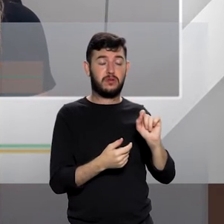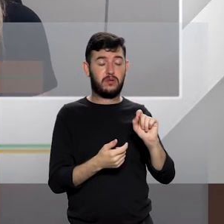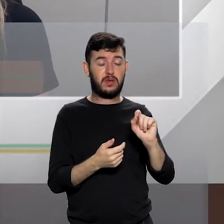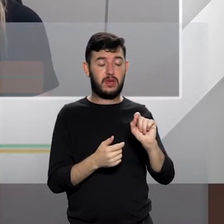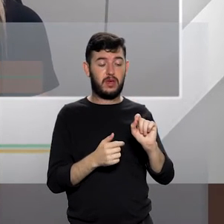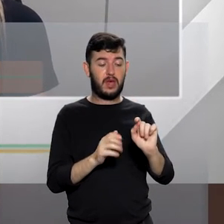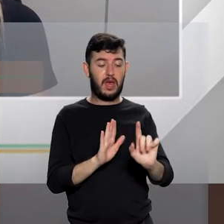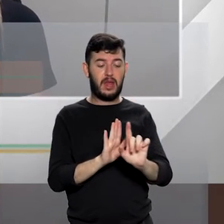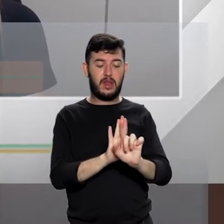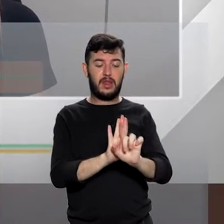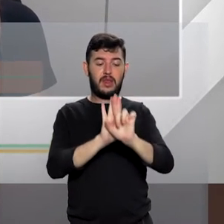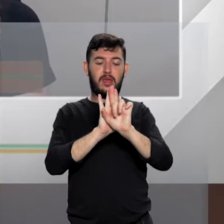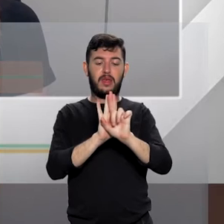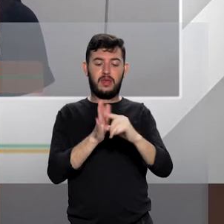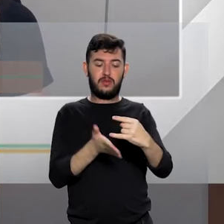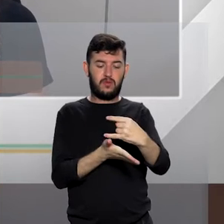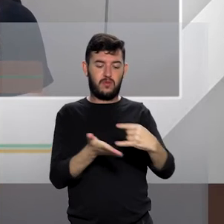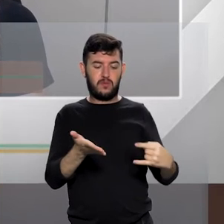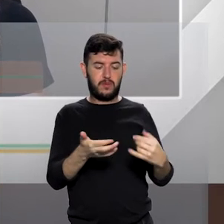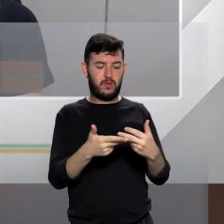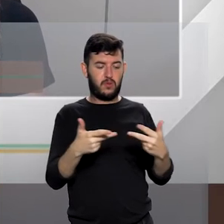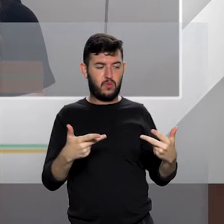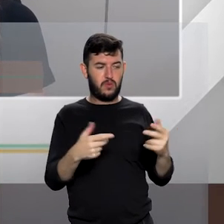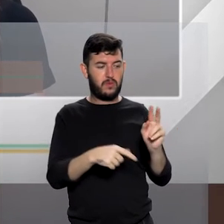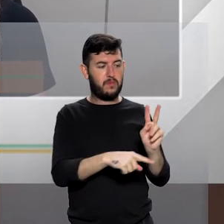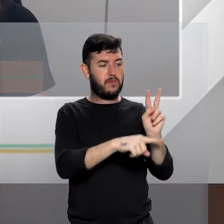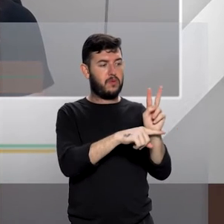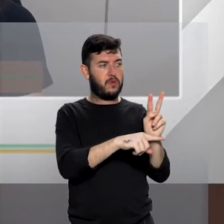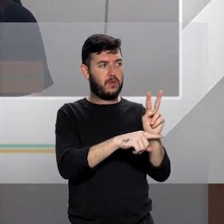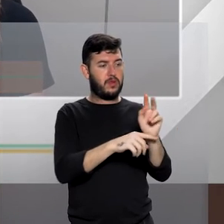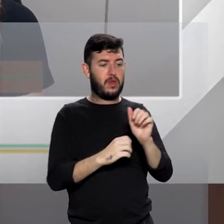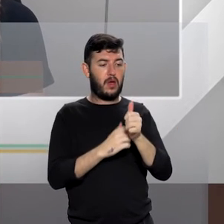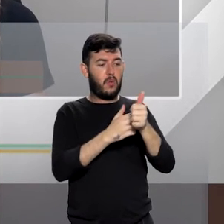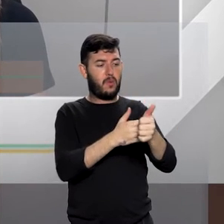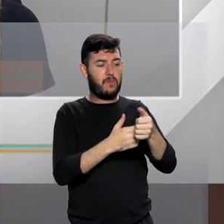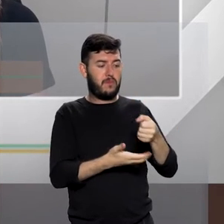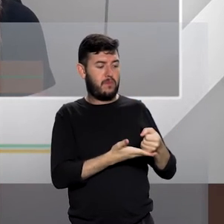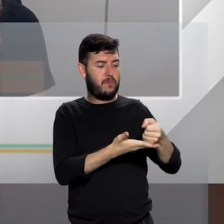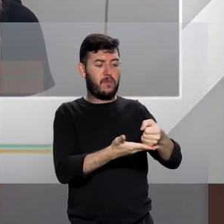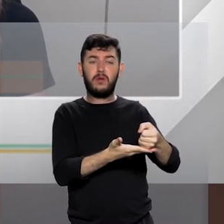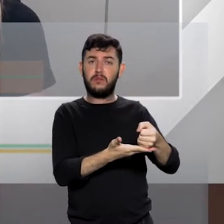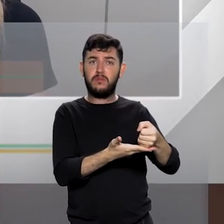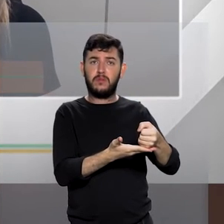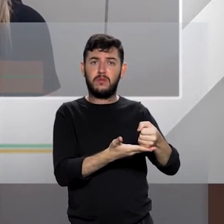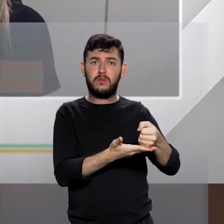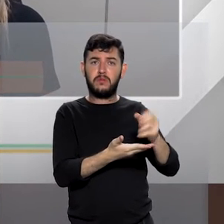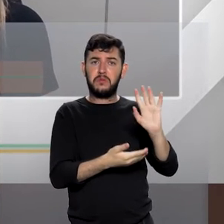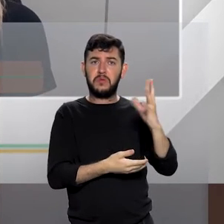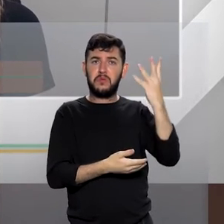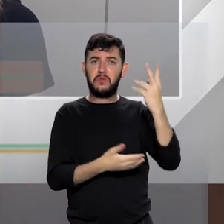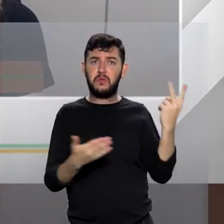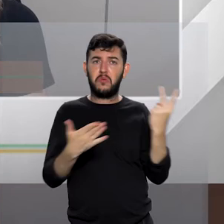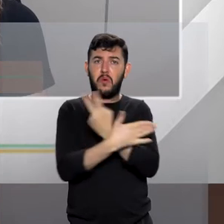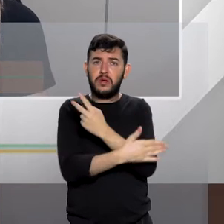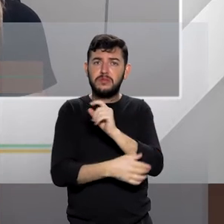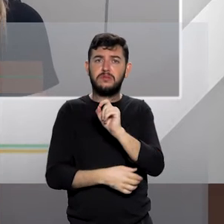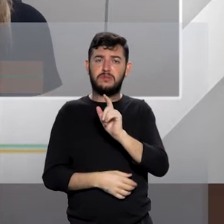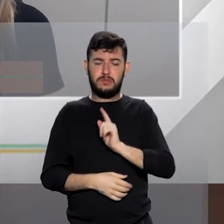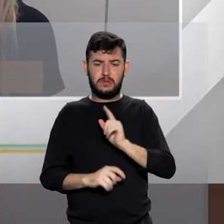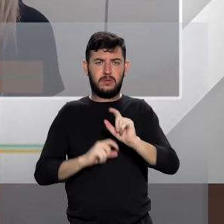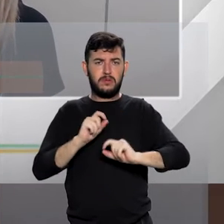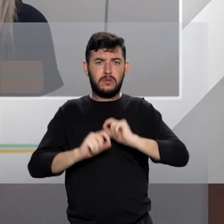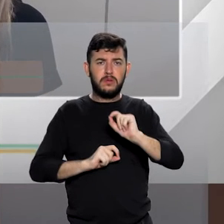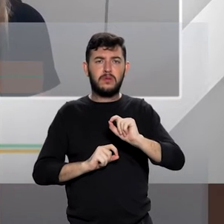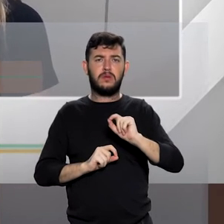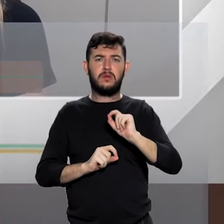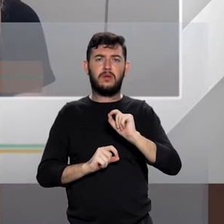acompanhamento psíquico e assistencial para essas situações que são situações limítrofes, que são situações de